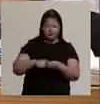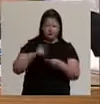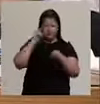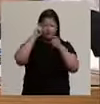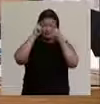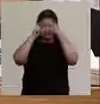ordinária de hoje.